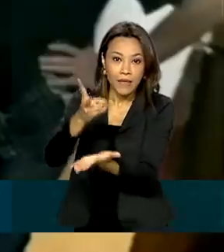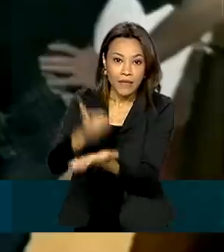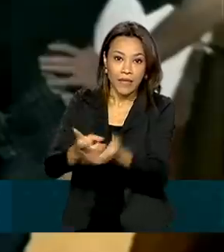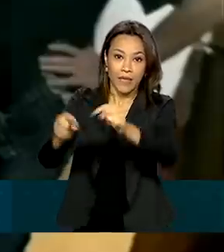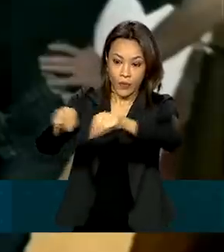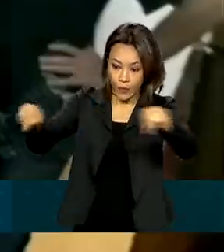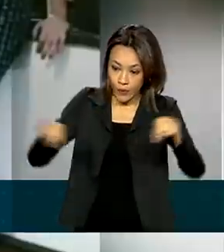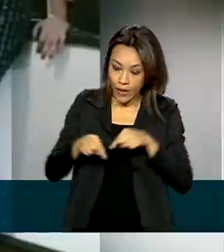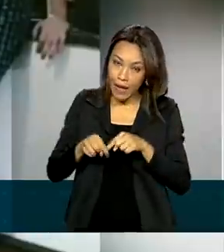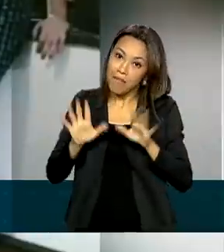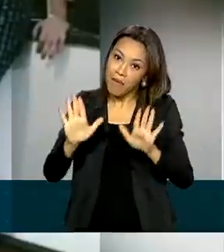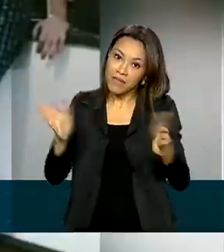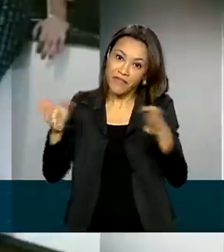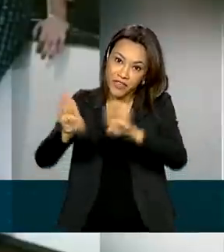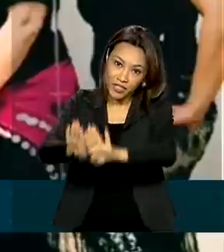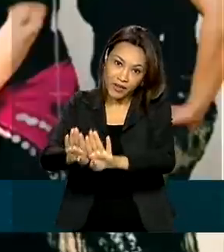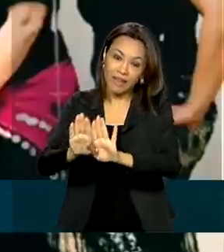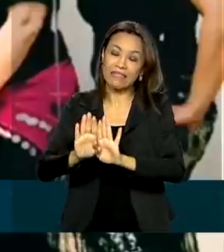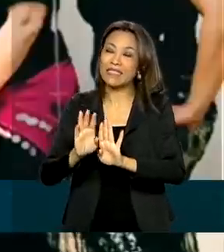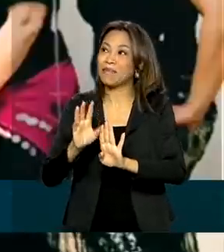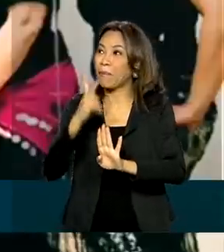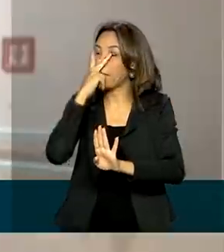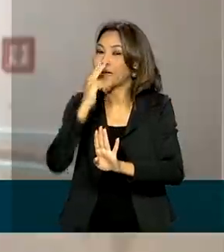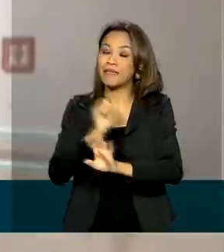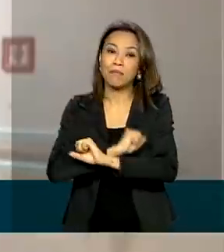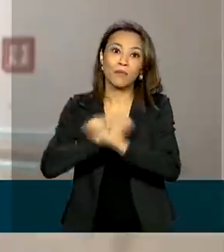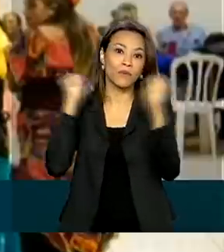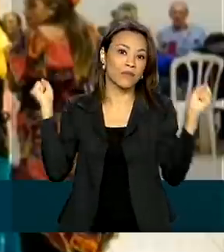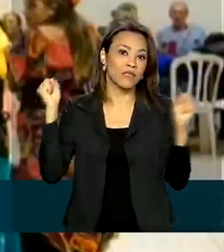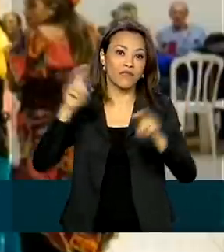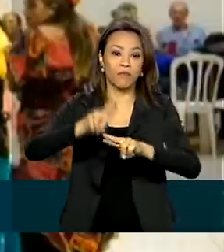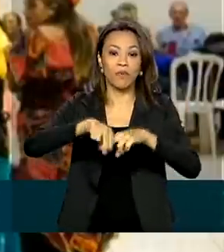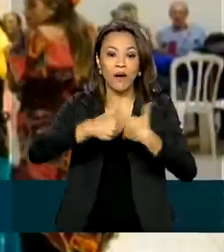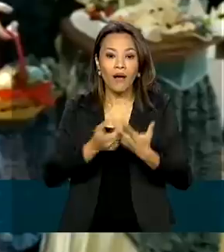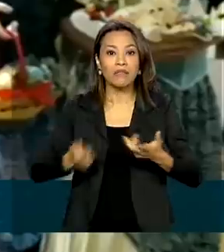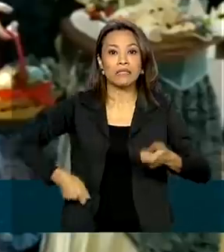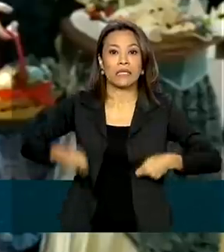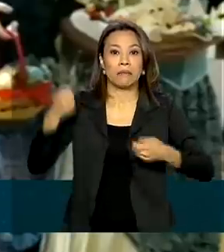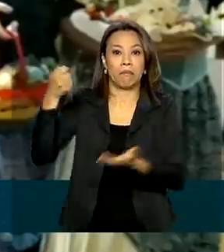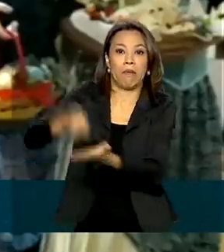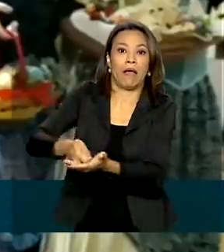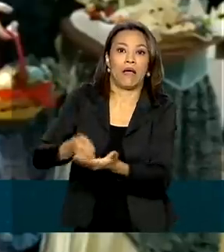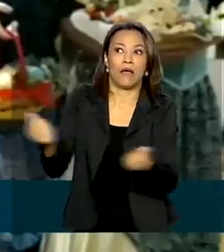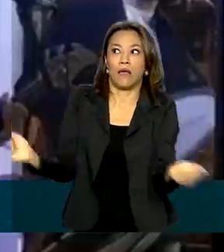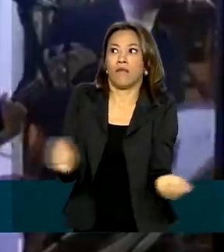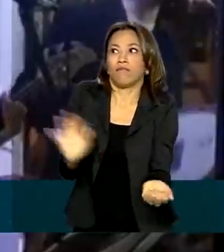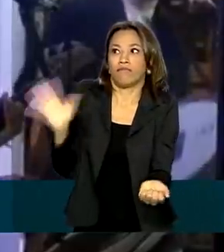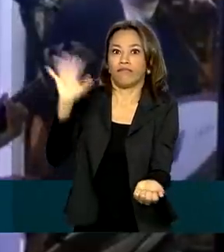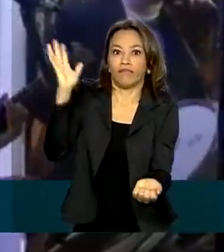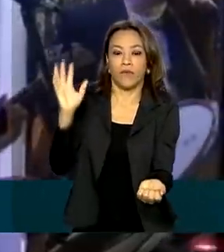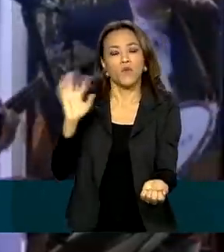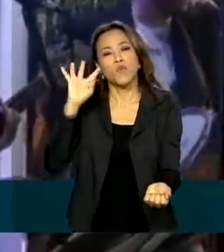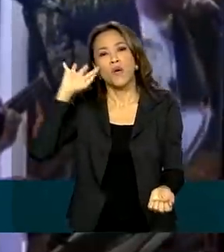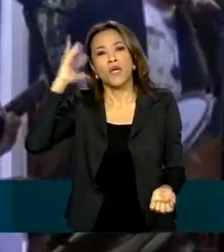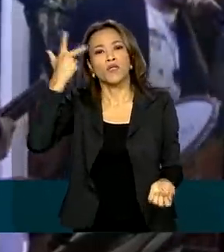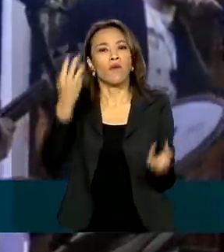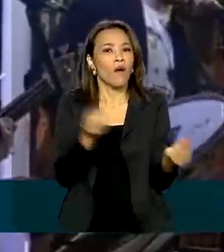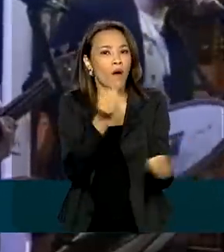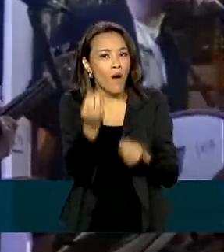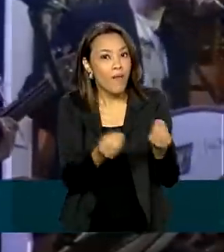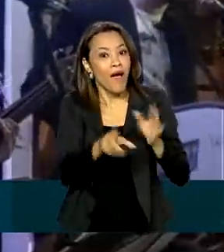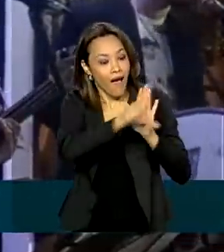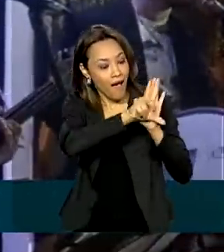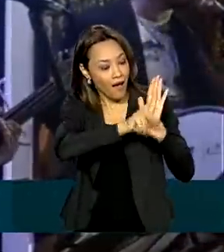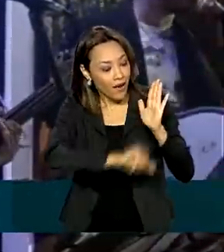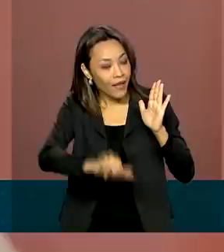ainda que fechado, parecia impossível por causa das despesas que são altas. A solução veio com a Lei